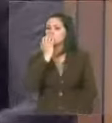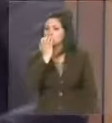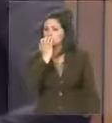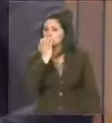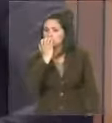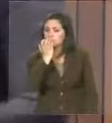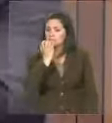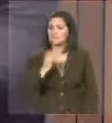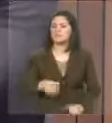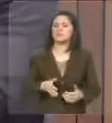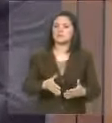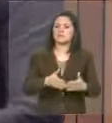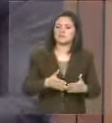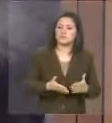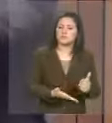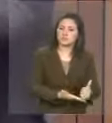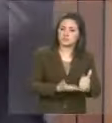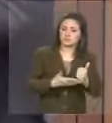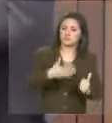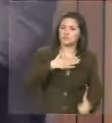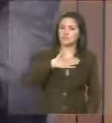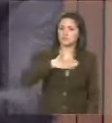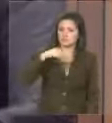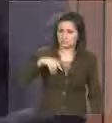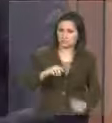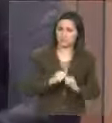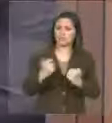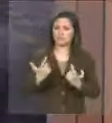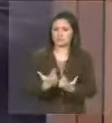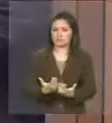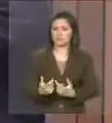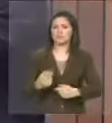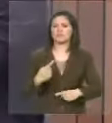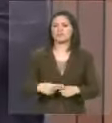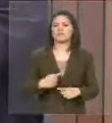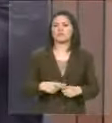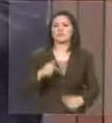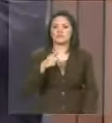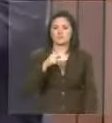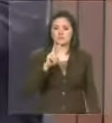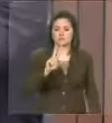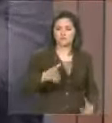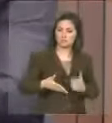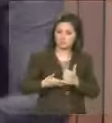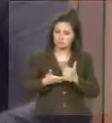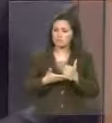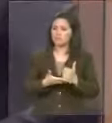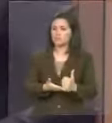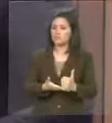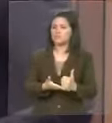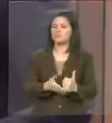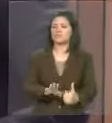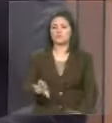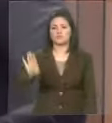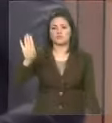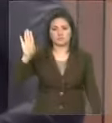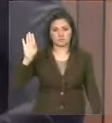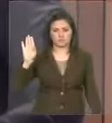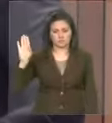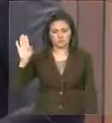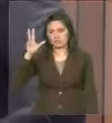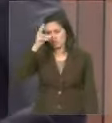Sarney, presidente do Partido Verde, aqui nesta casa, para que o PV o apoiasse na sua candidatura